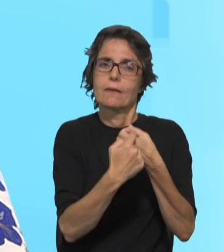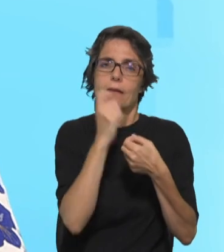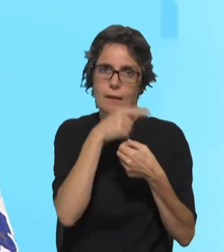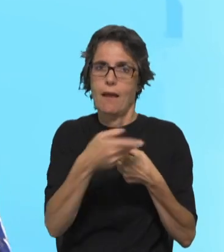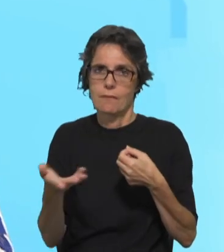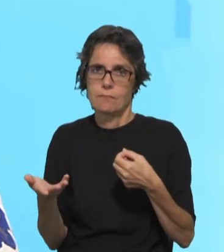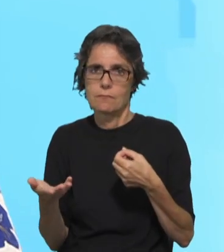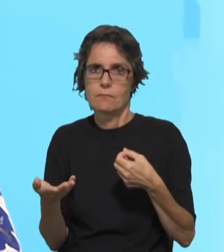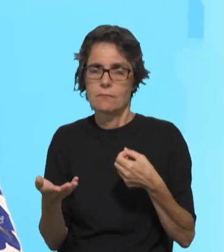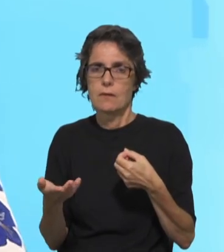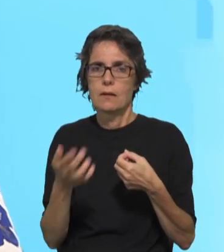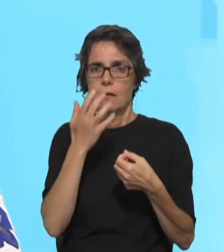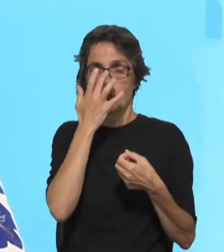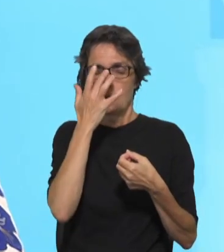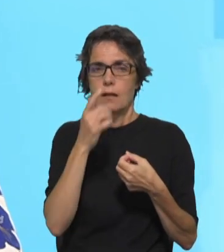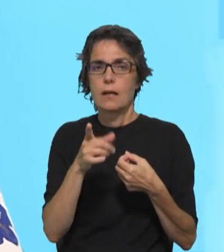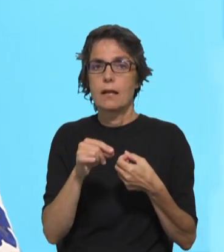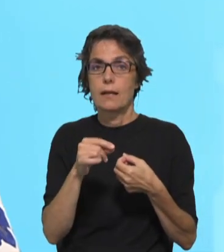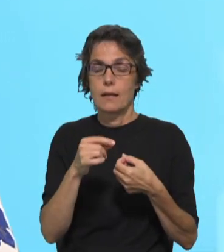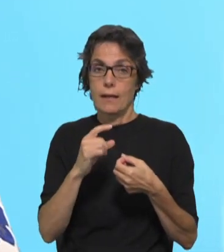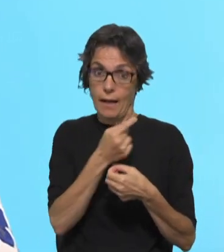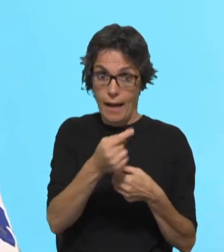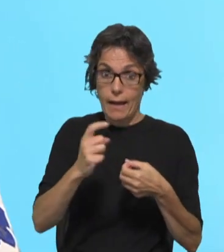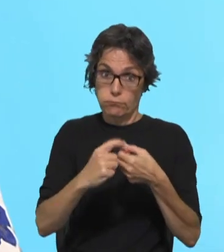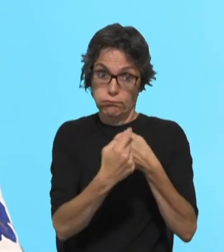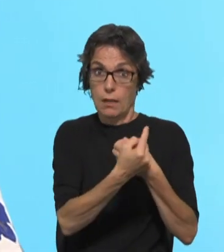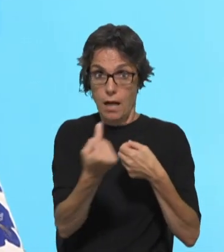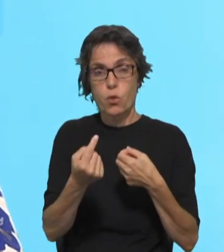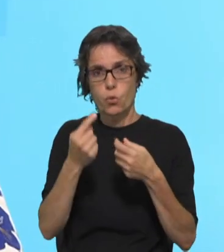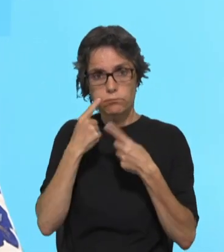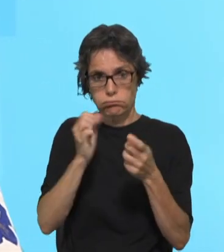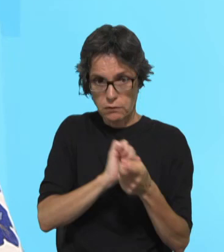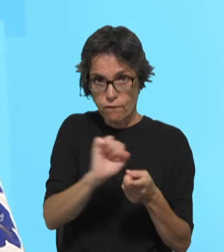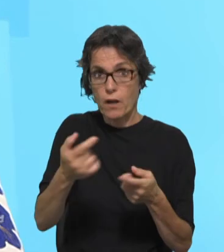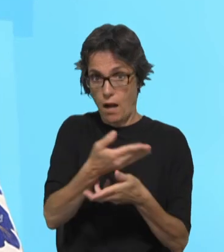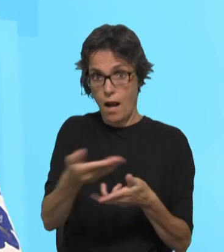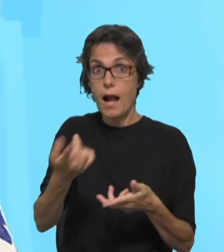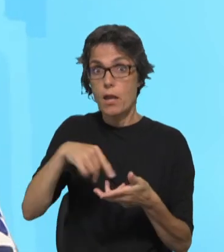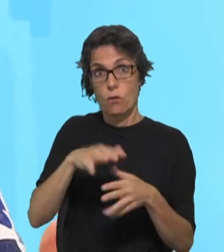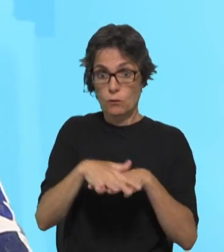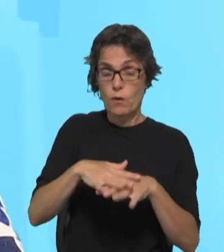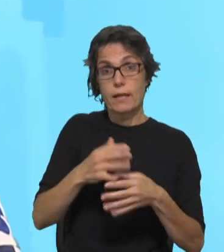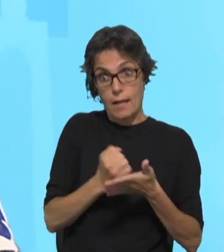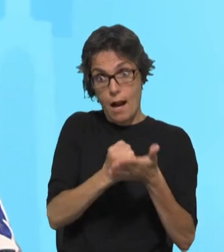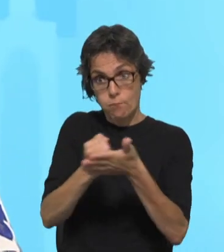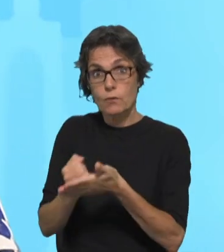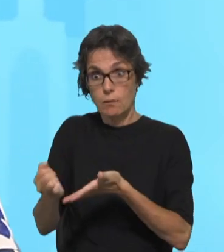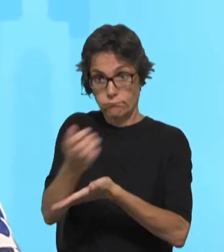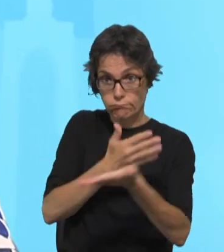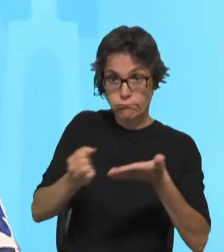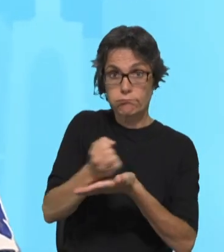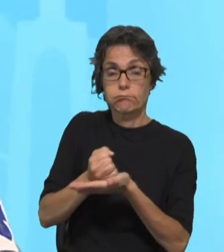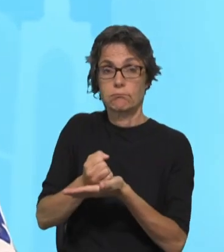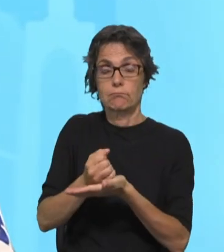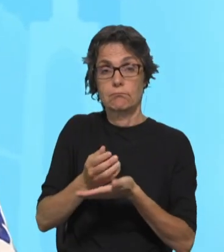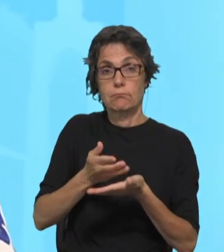quiseram juntar e que também vão tendo as suas iniciativas. E nós tentamos apoiar, forças e criar sinergias entre